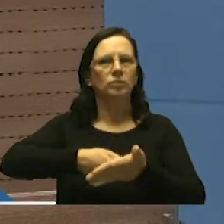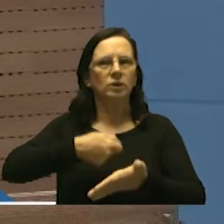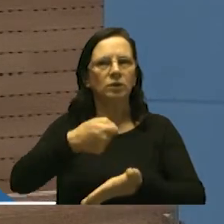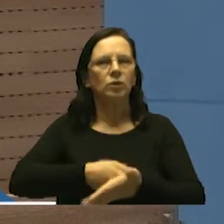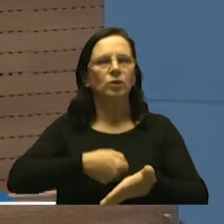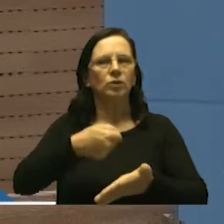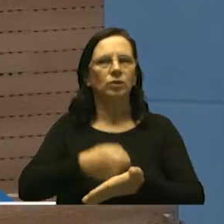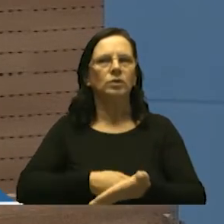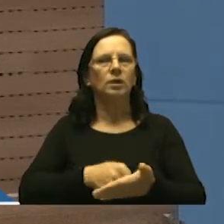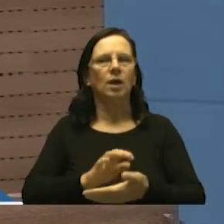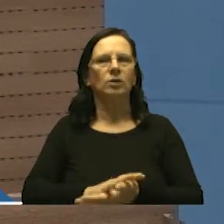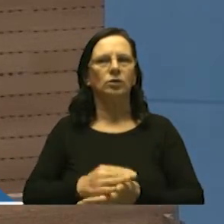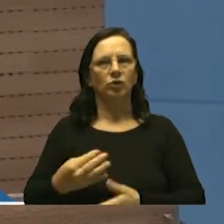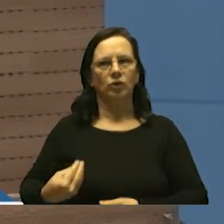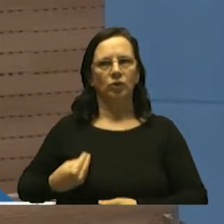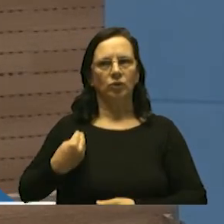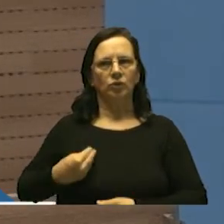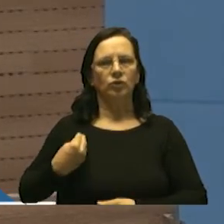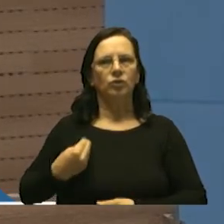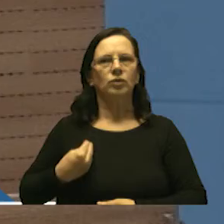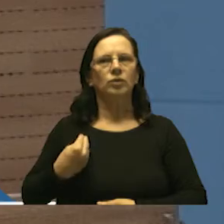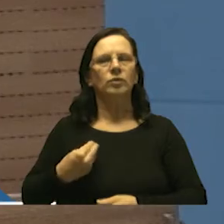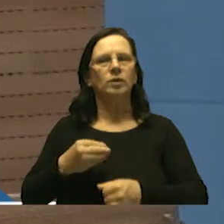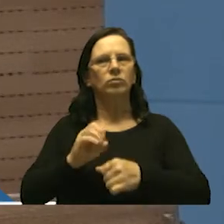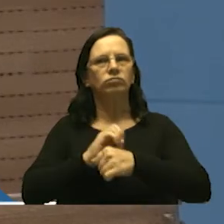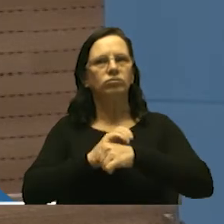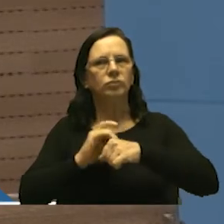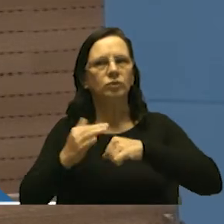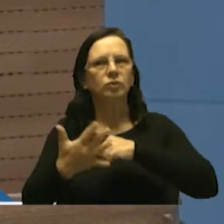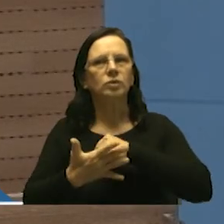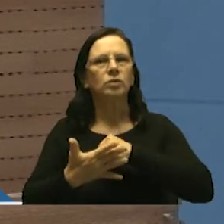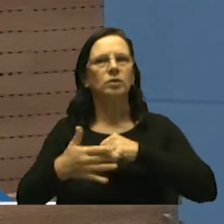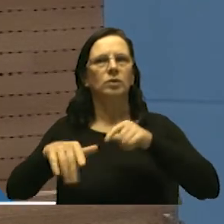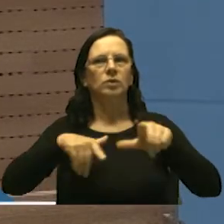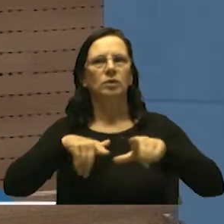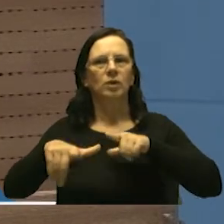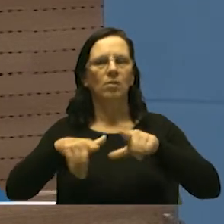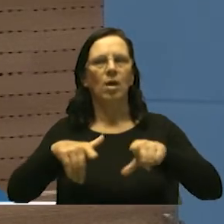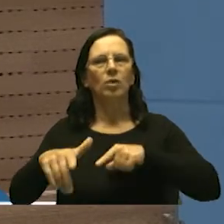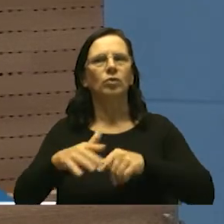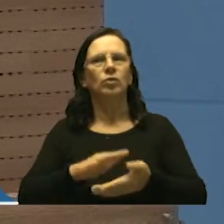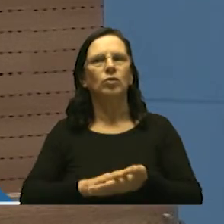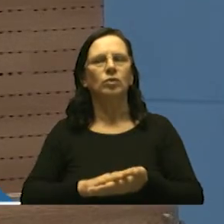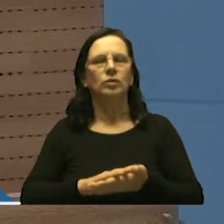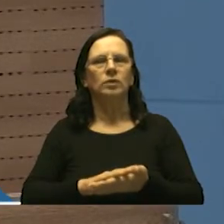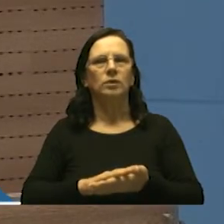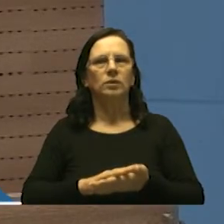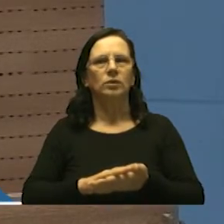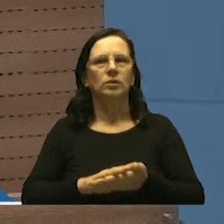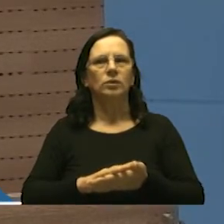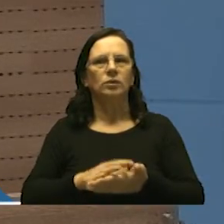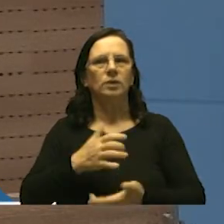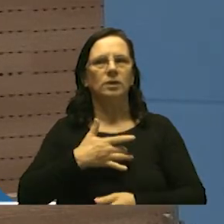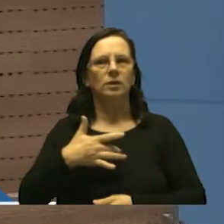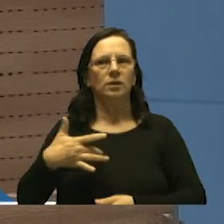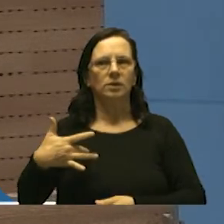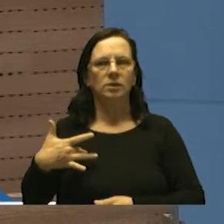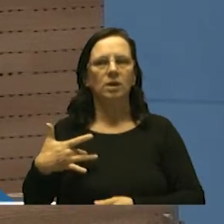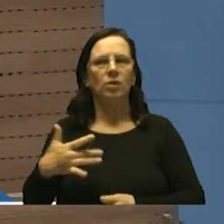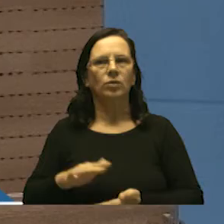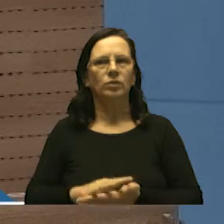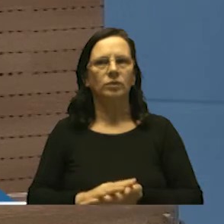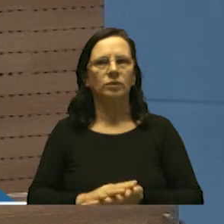sacrificaram as suas vidas para que os nossos filhos tivessem vida e segurança das nossas famílias é por esse motivo que eu peço